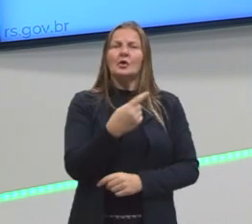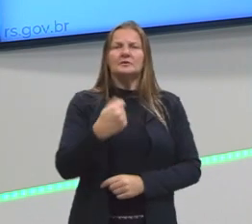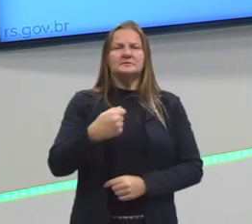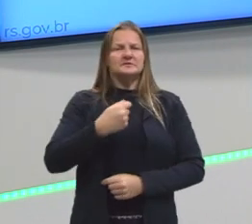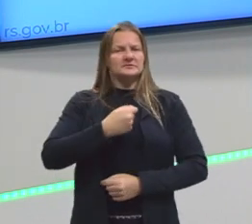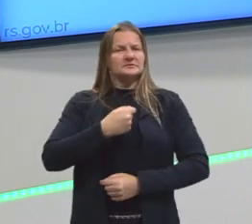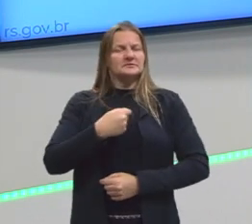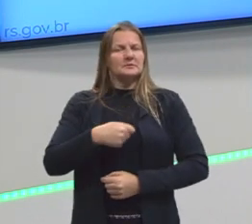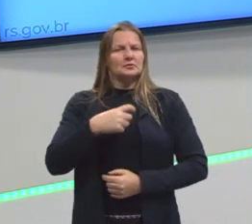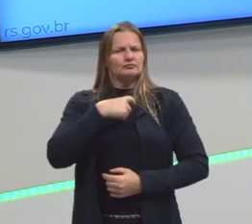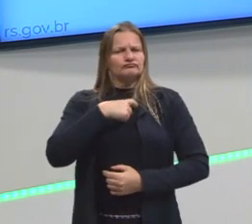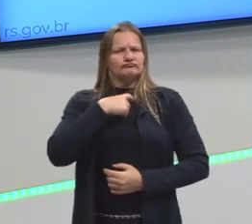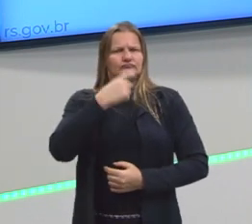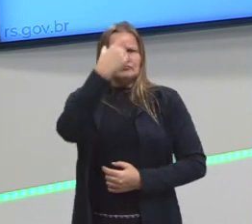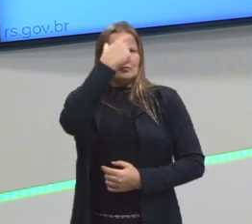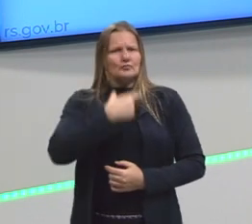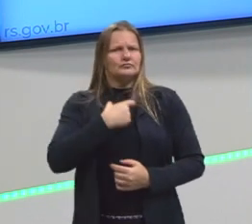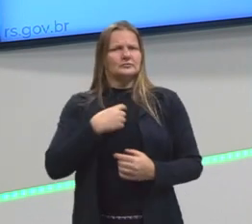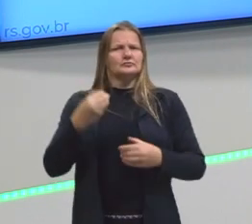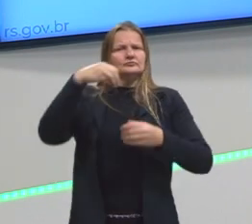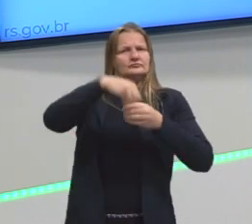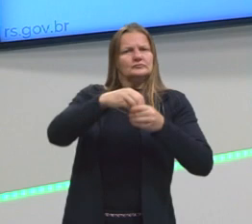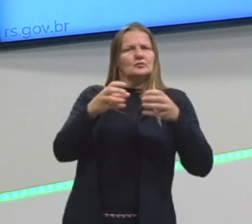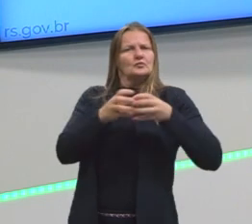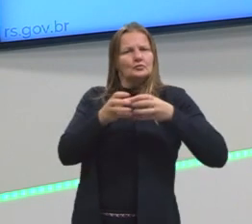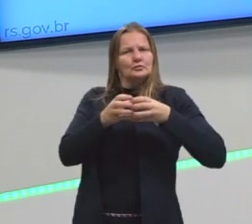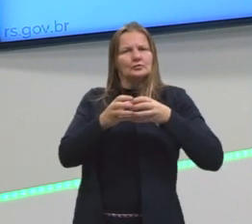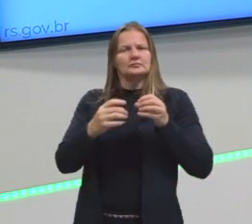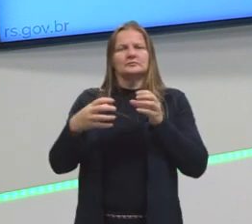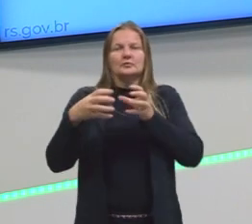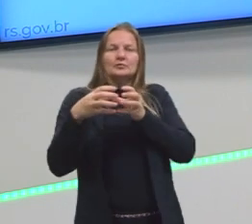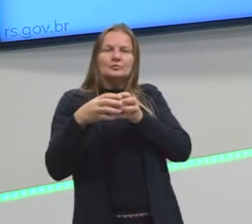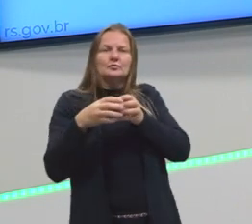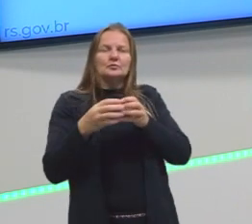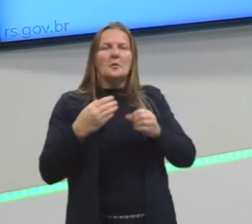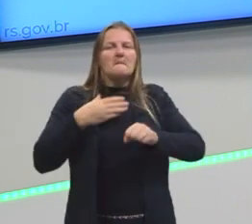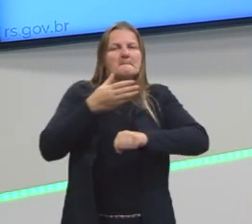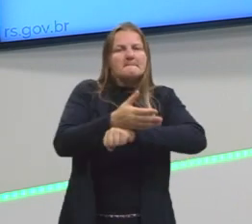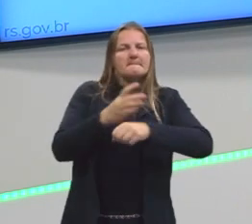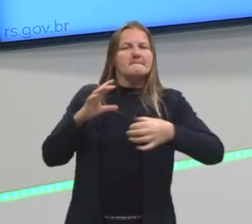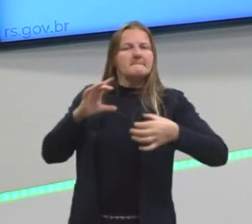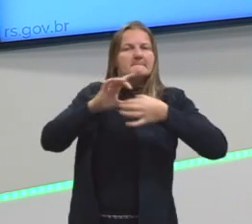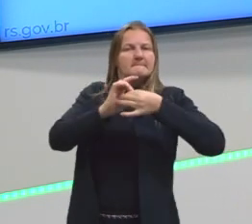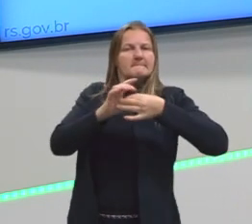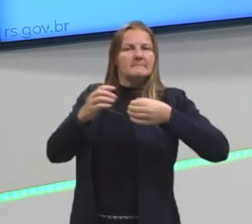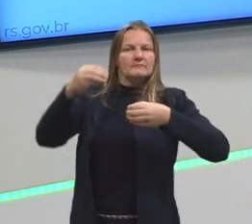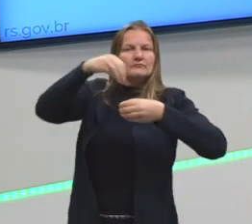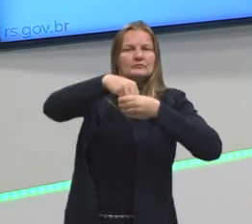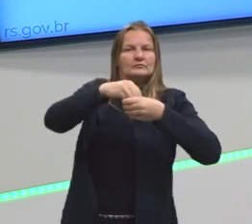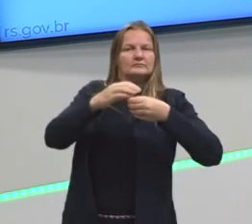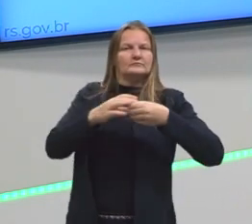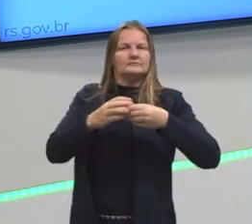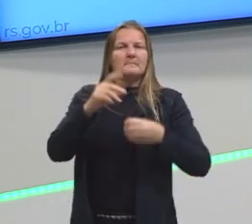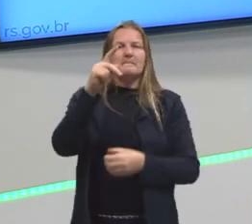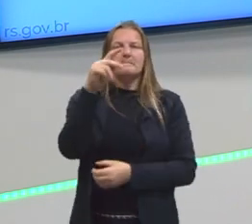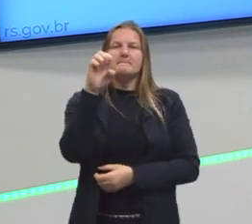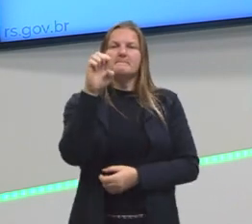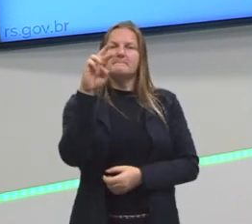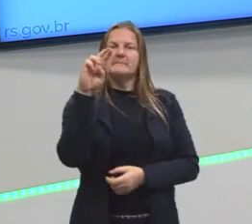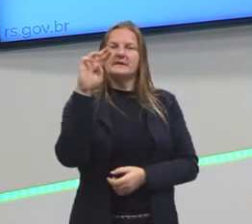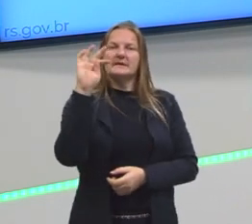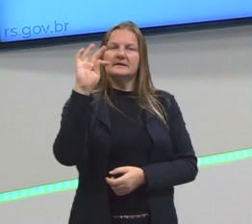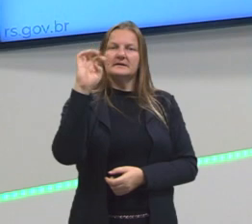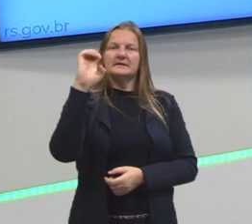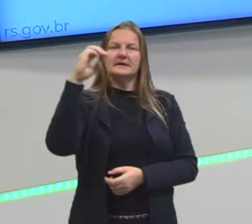inseridos em algo. Nós precisamos ter essa questão de pertencimento, de pertença. E nessa